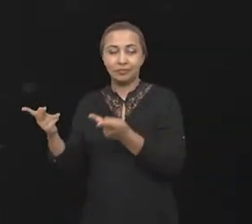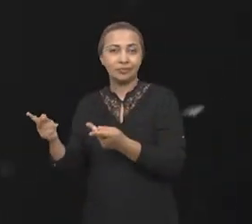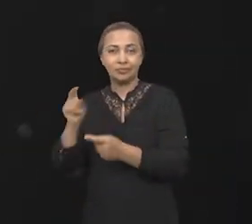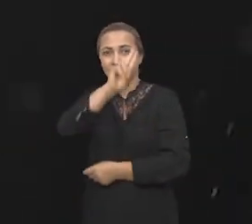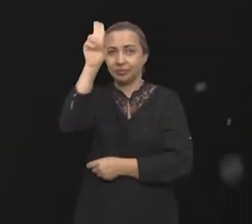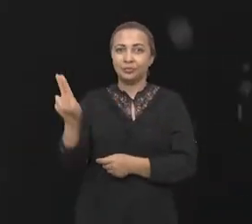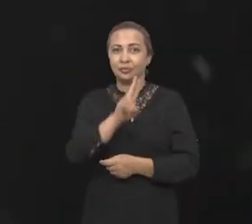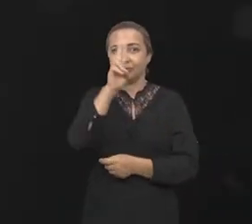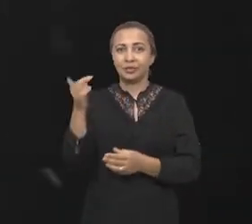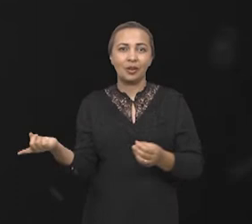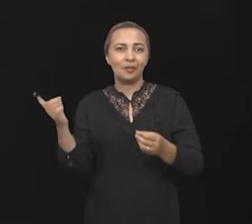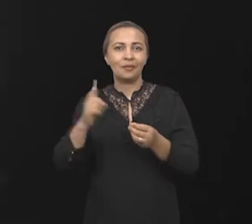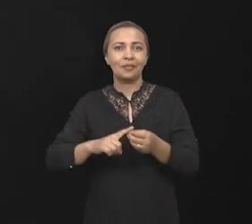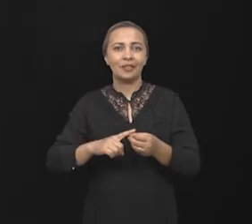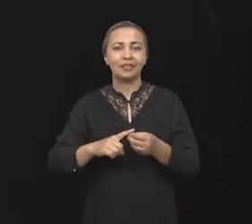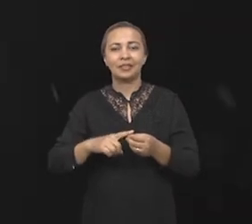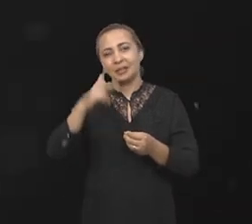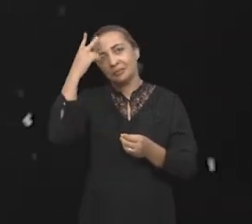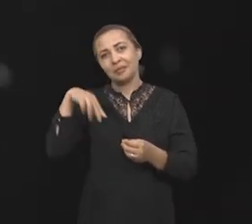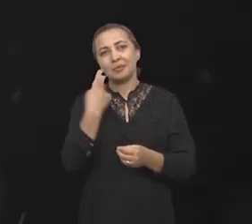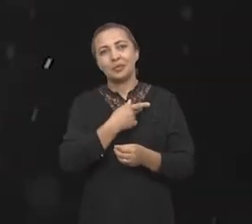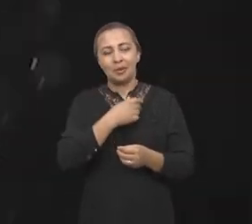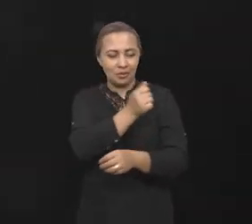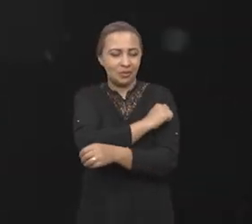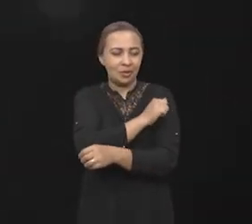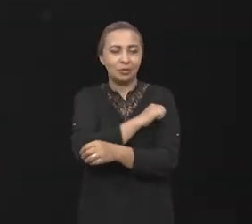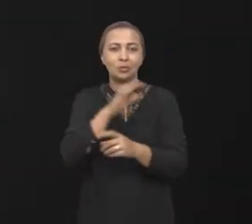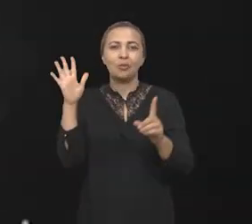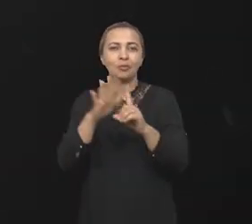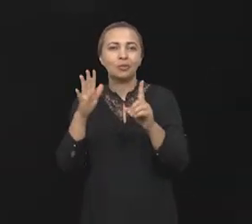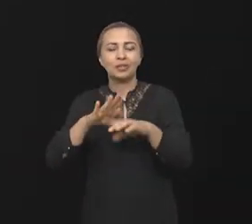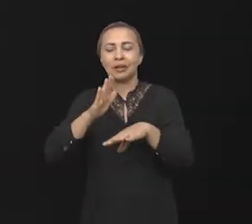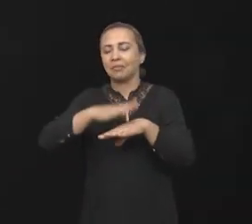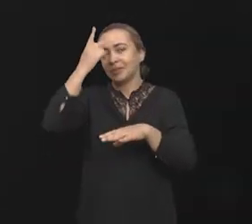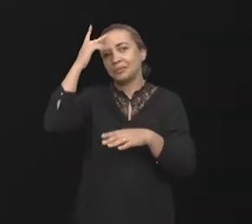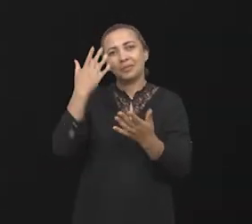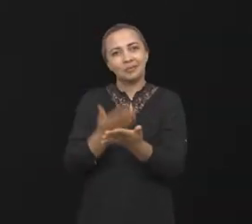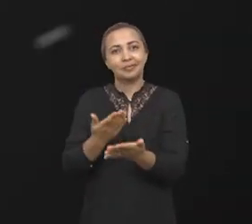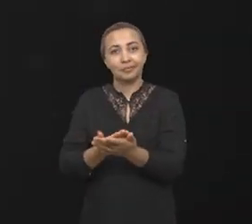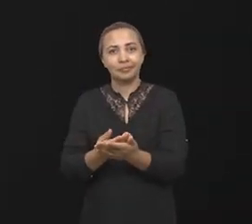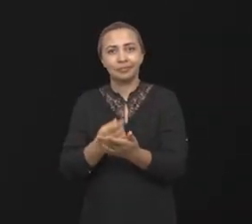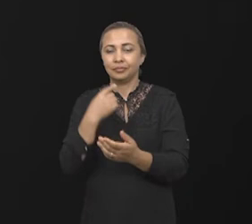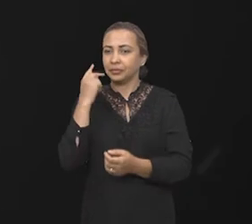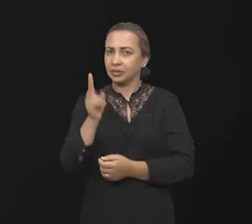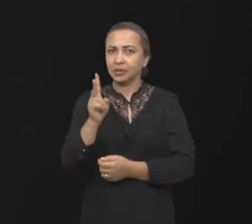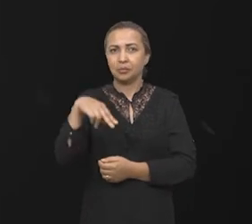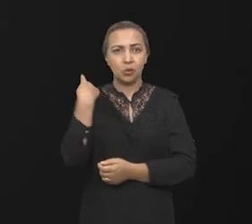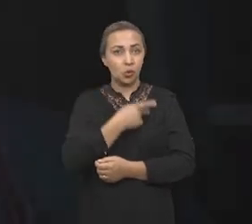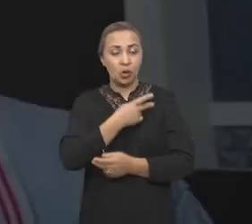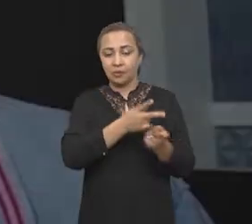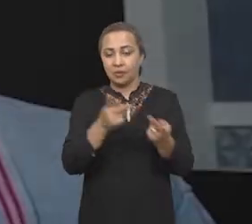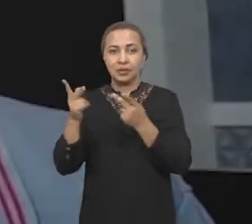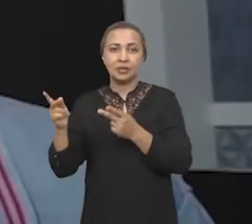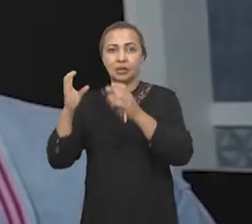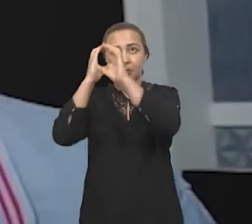à universidade venha trazer aos nossos alunos também um incentivo maior ao estudo. Cada vez que nós fazemos uma visita no